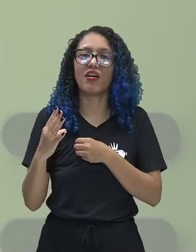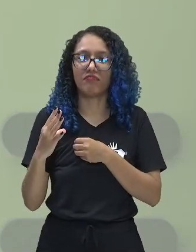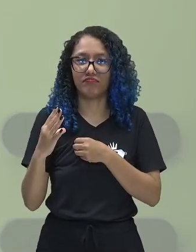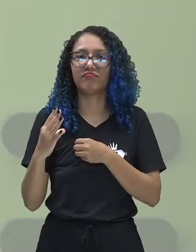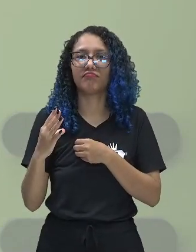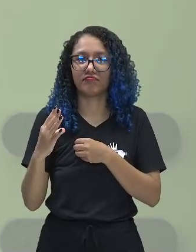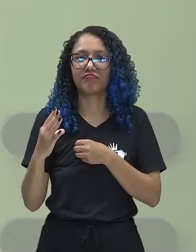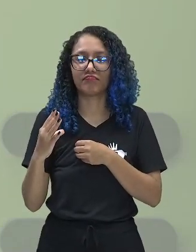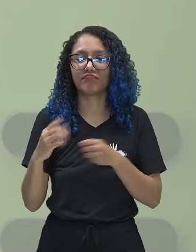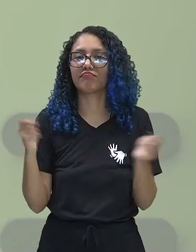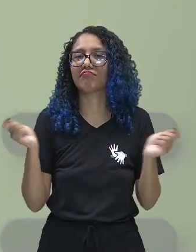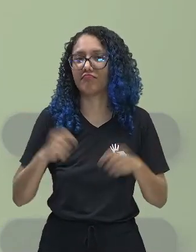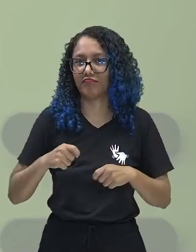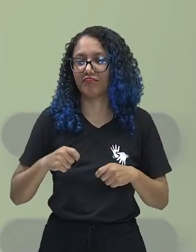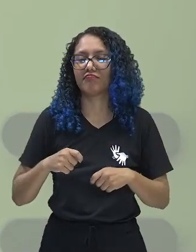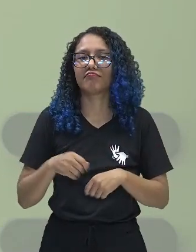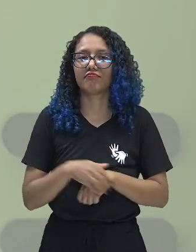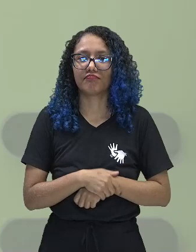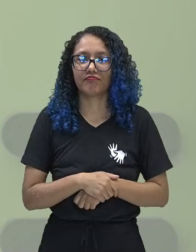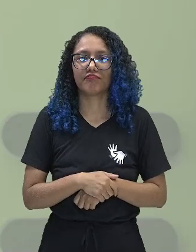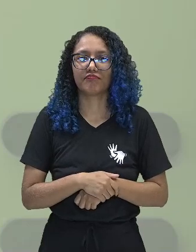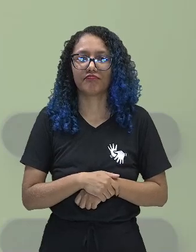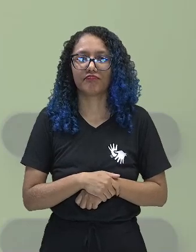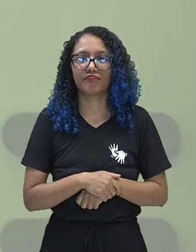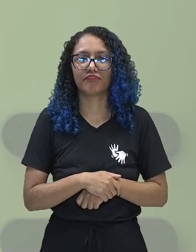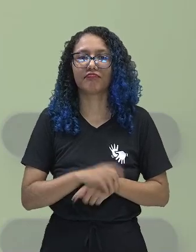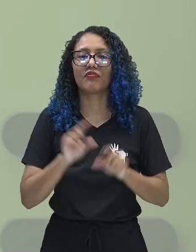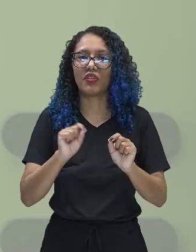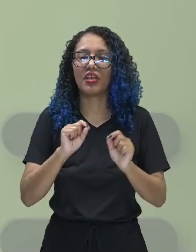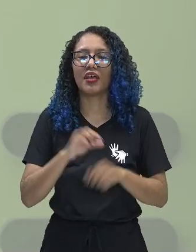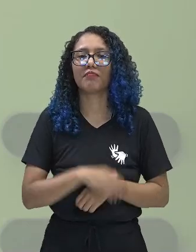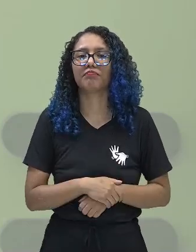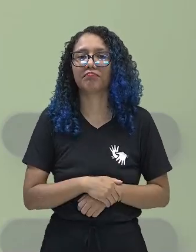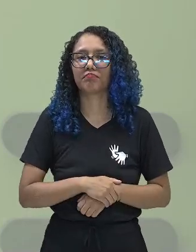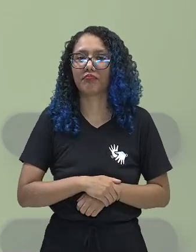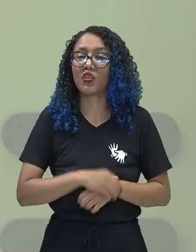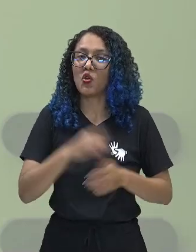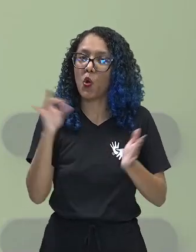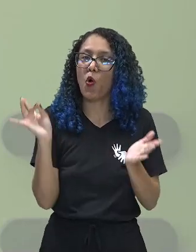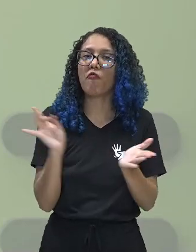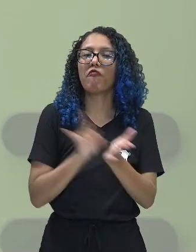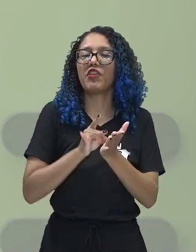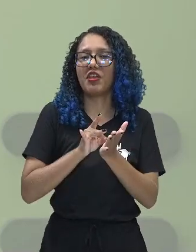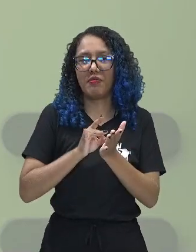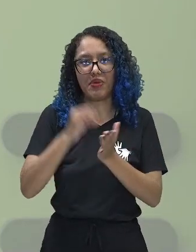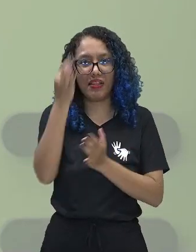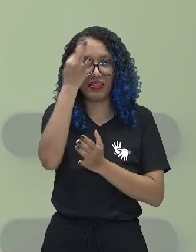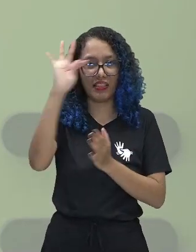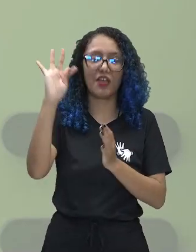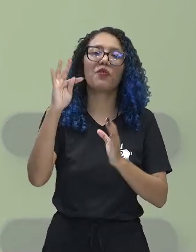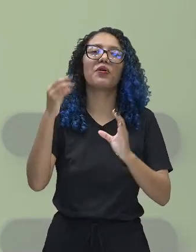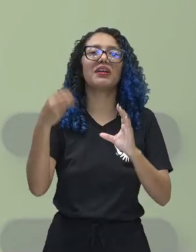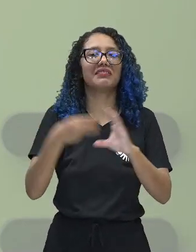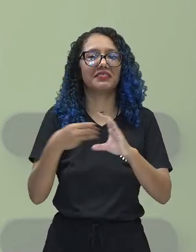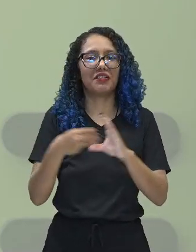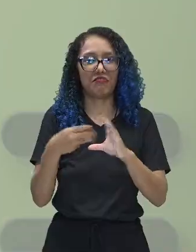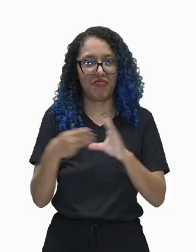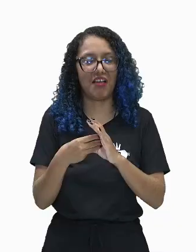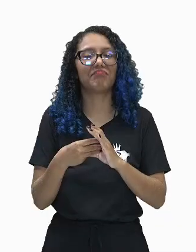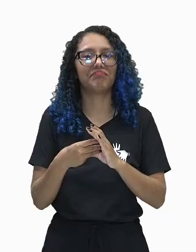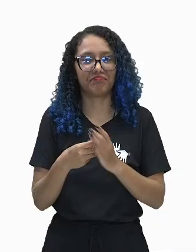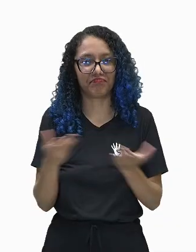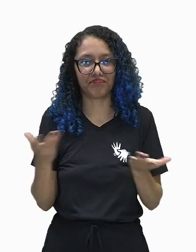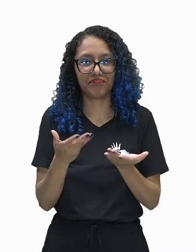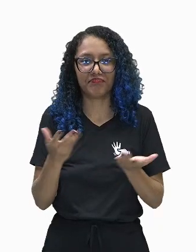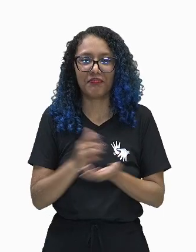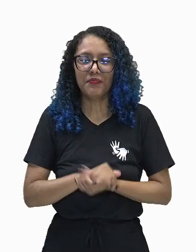finalizando, bem dizer assim, selando o que nós chamamos da teoria celular, que é utilizada até hoje. Vamos